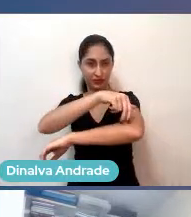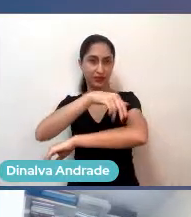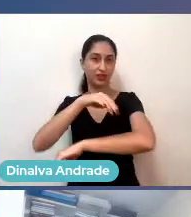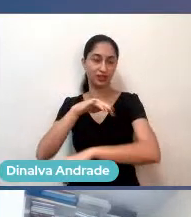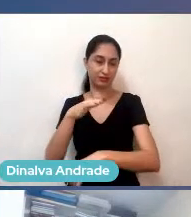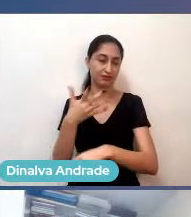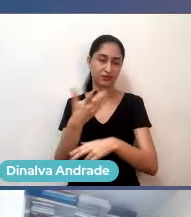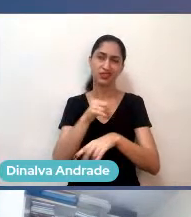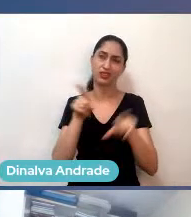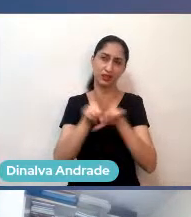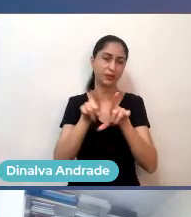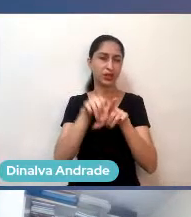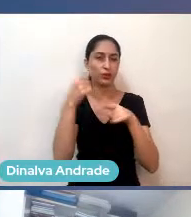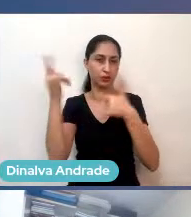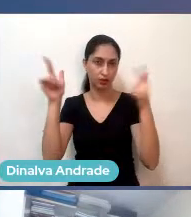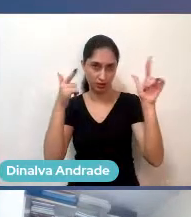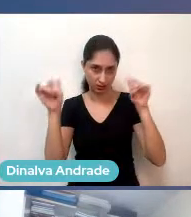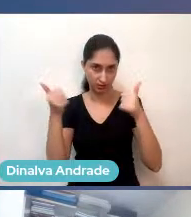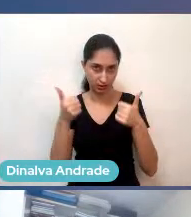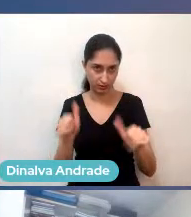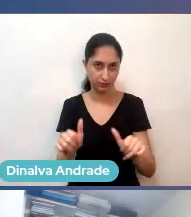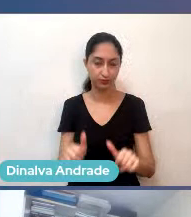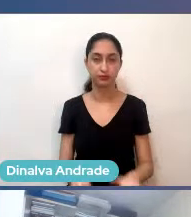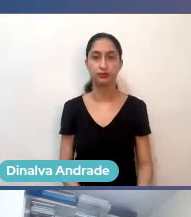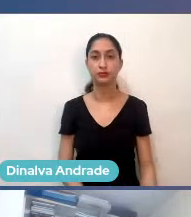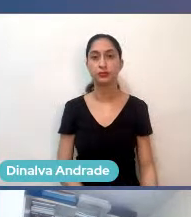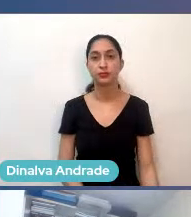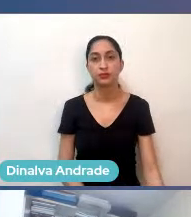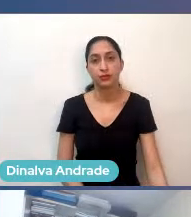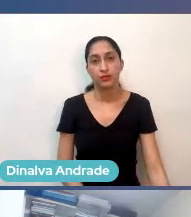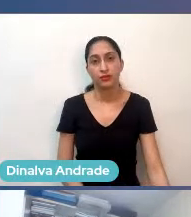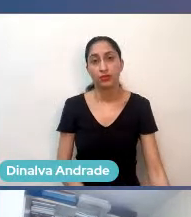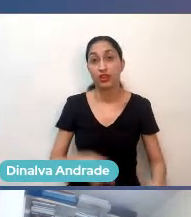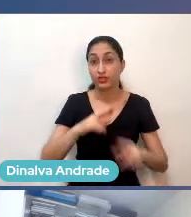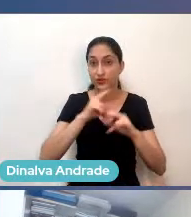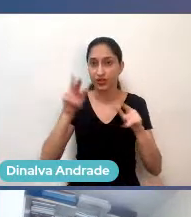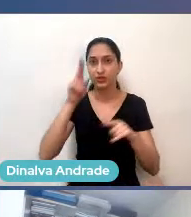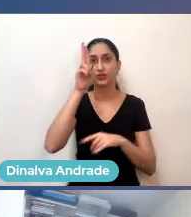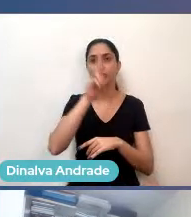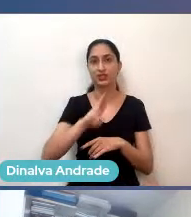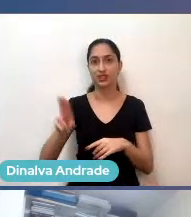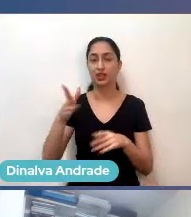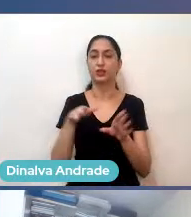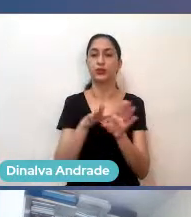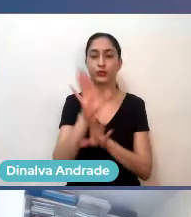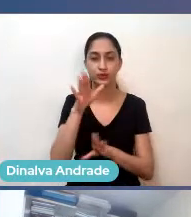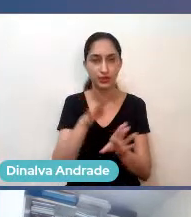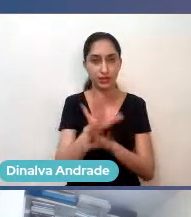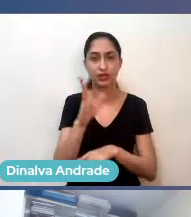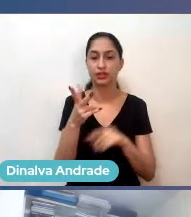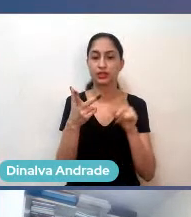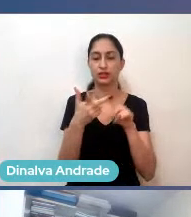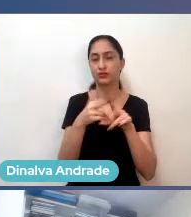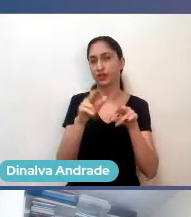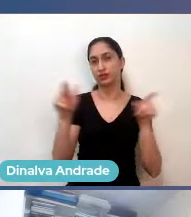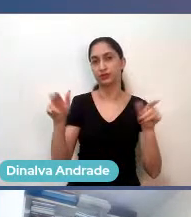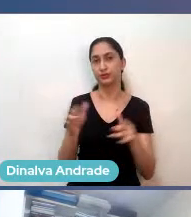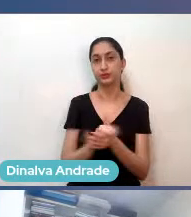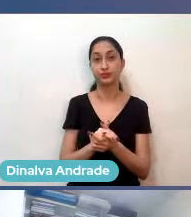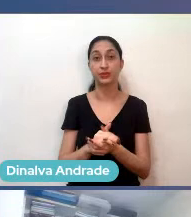necessárias para o ambiente. temos também diversas universidades, conselho, lei estabelecida e tudo mais.